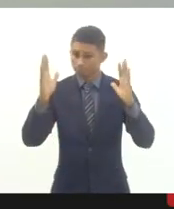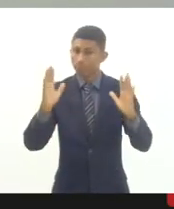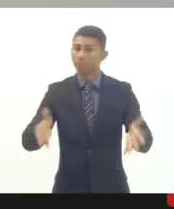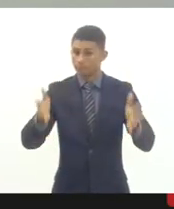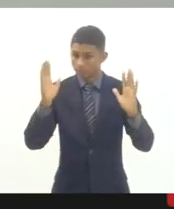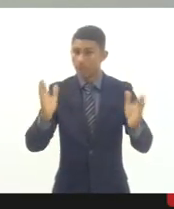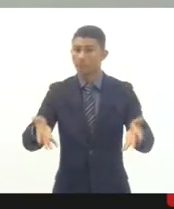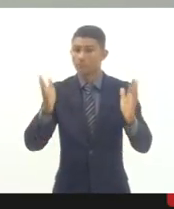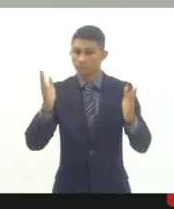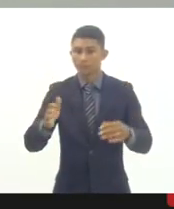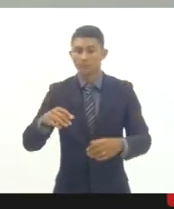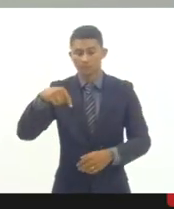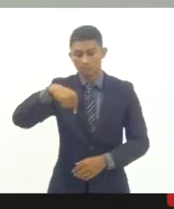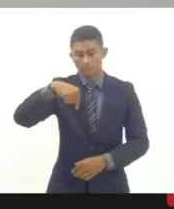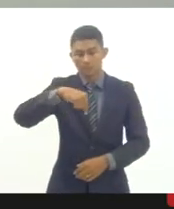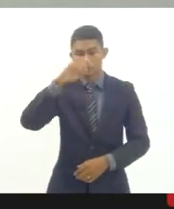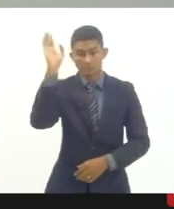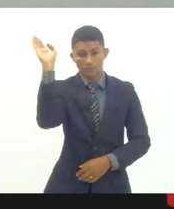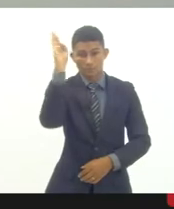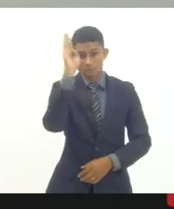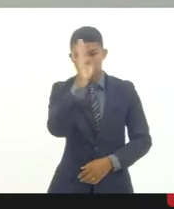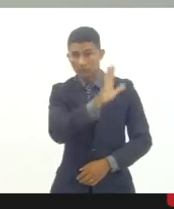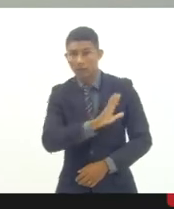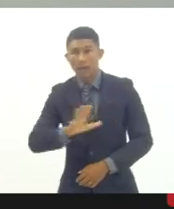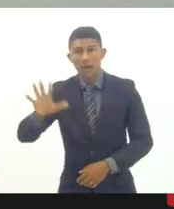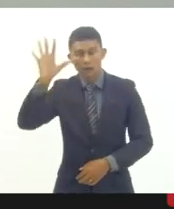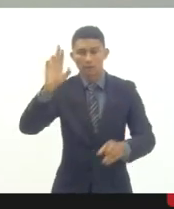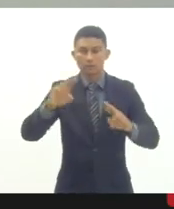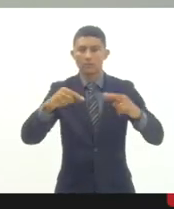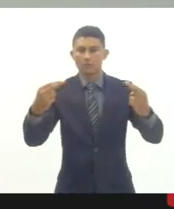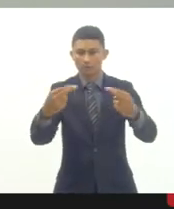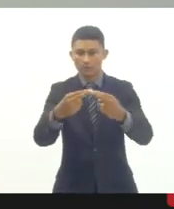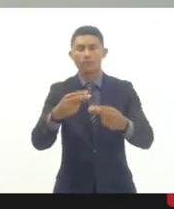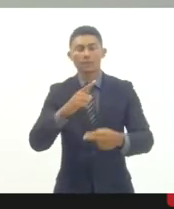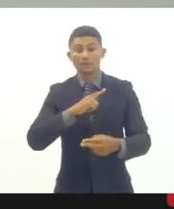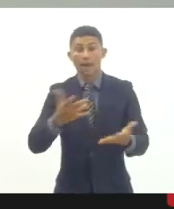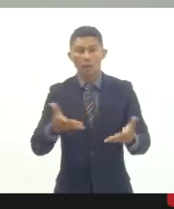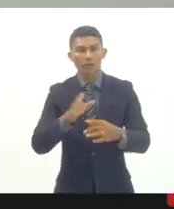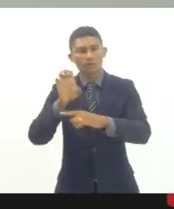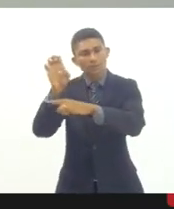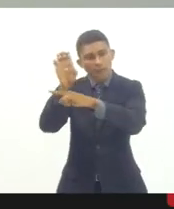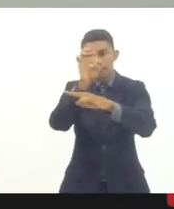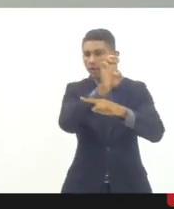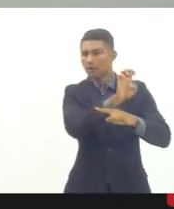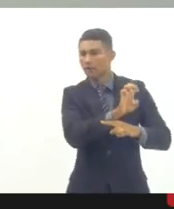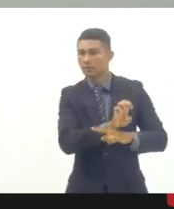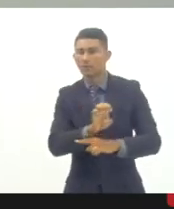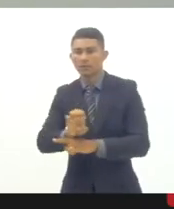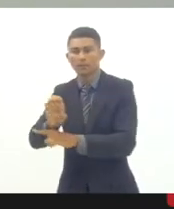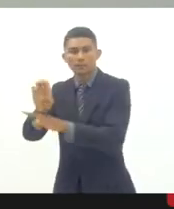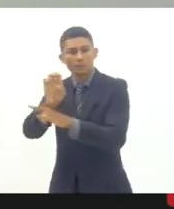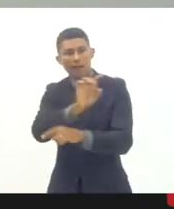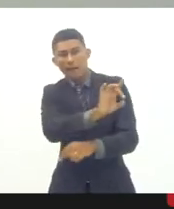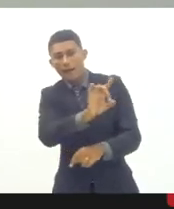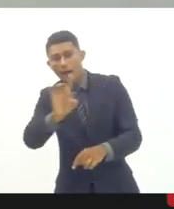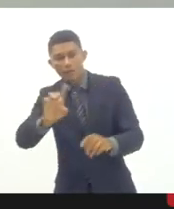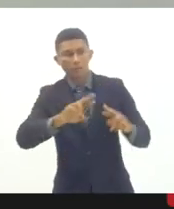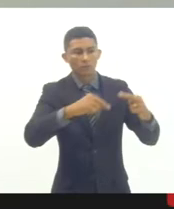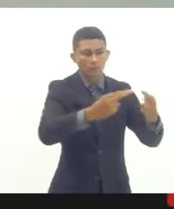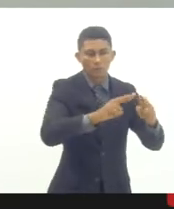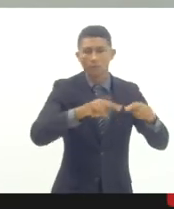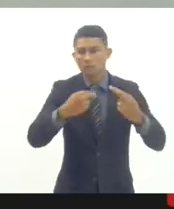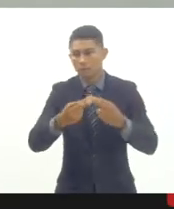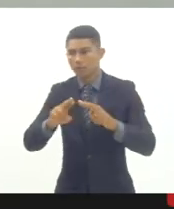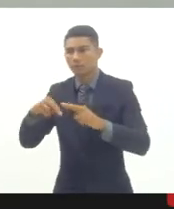nível nacional e agora a nível estadual. É importante que todos os